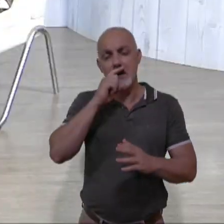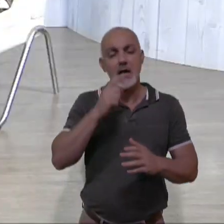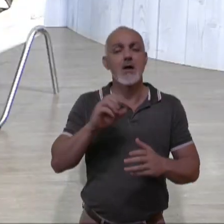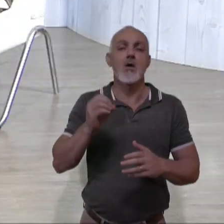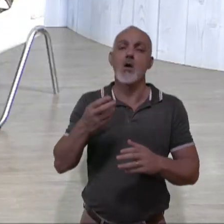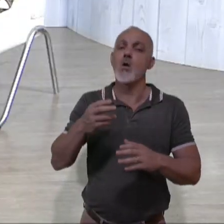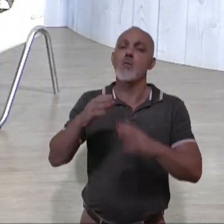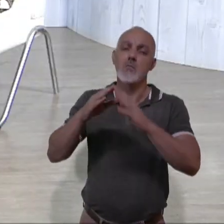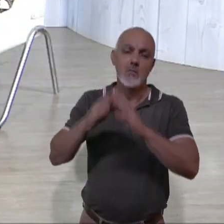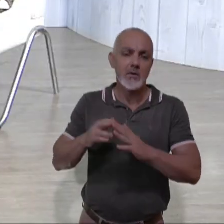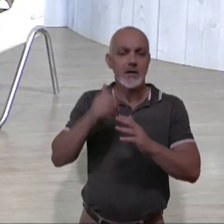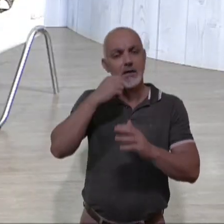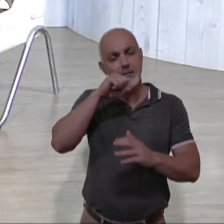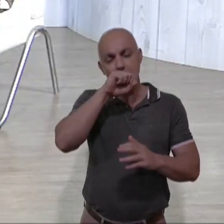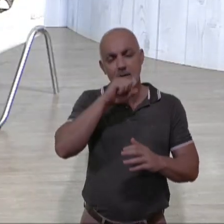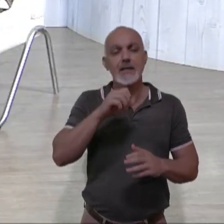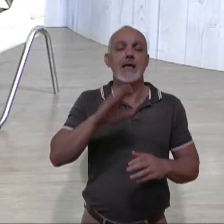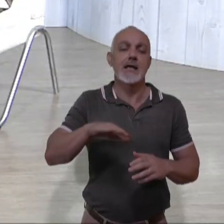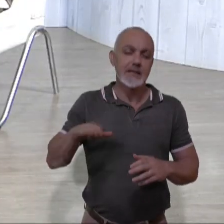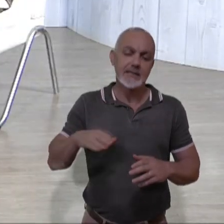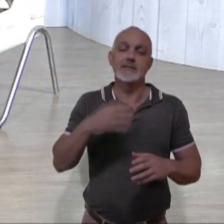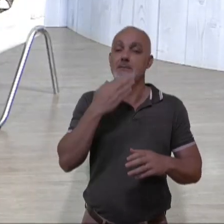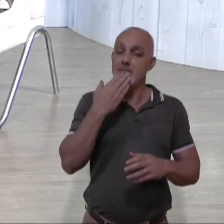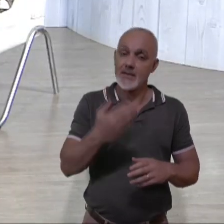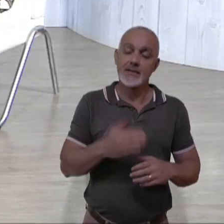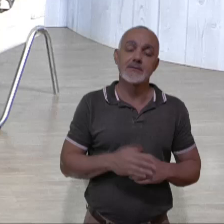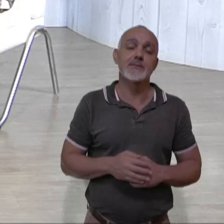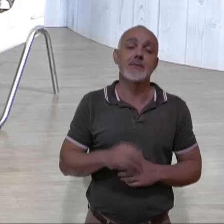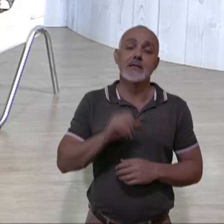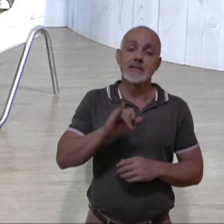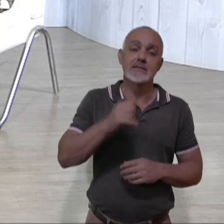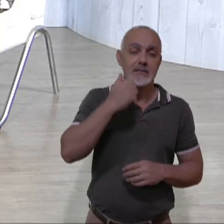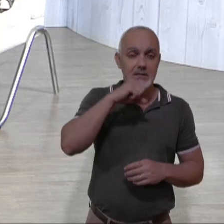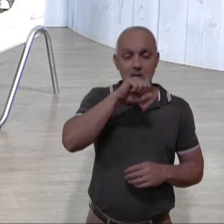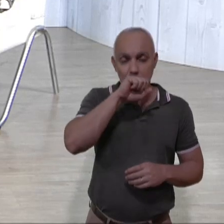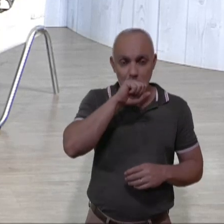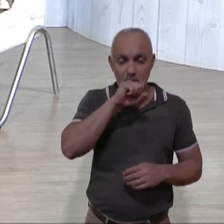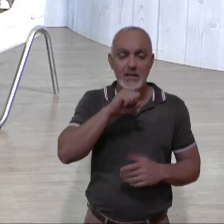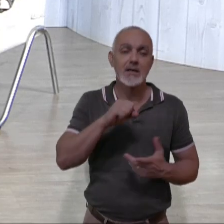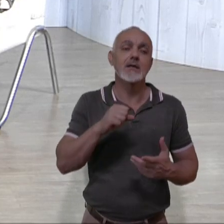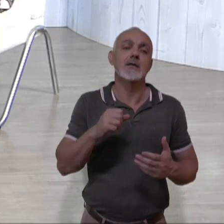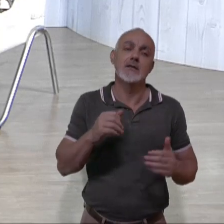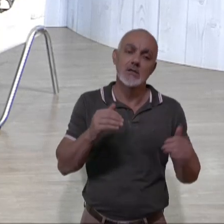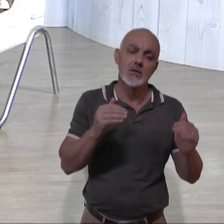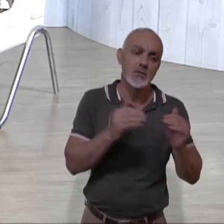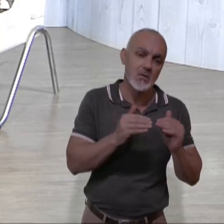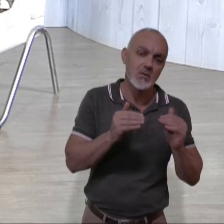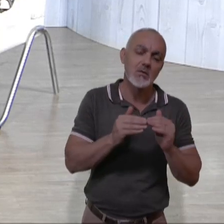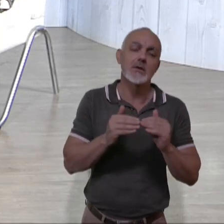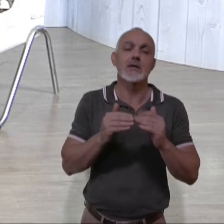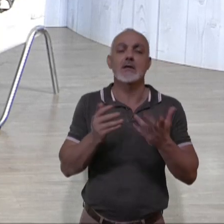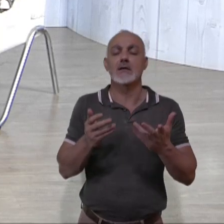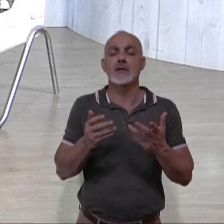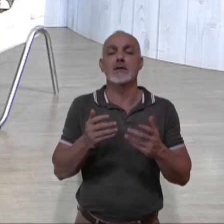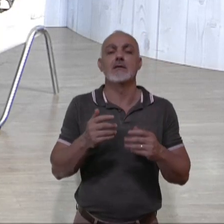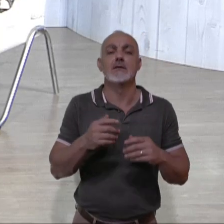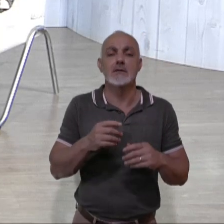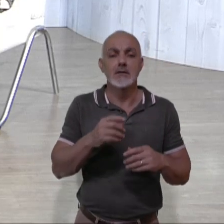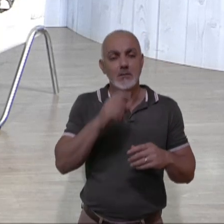essa decisão? Aí ele pede. Uhum. Quer morar. Se a mãe ou o pai tiver um acordo sobre isso e for